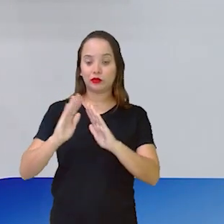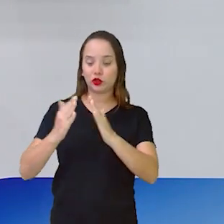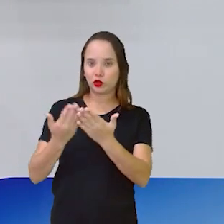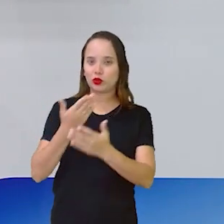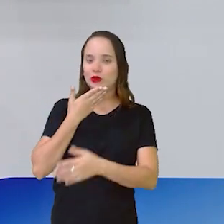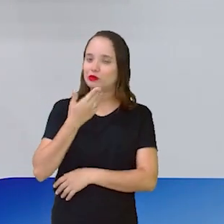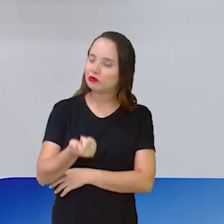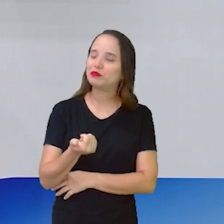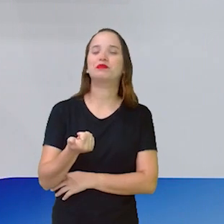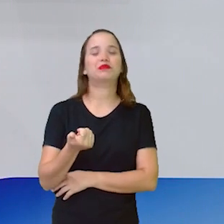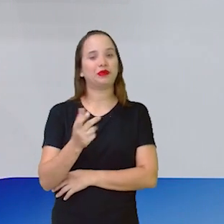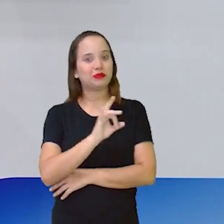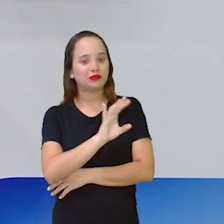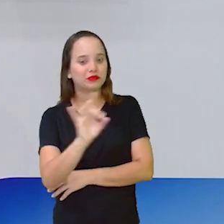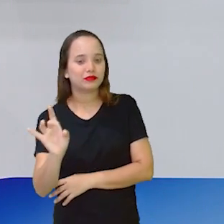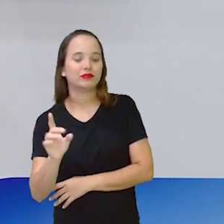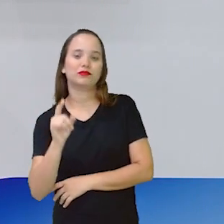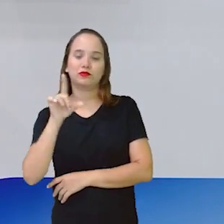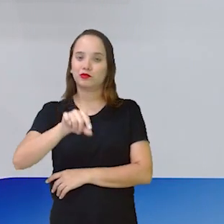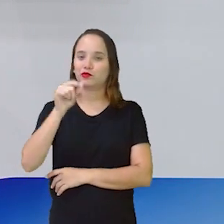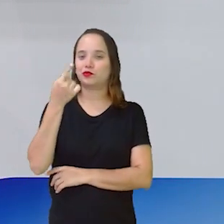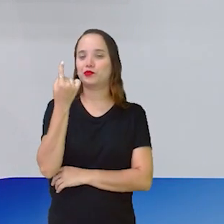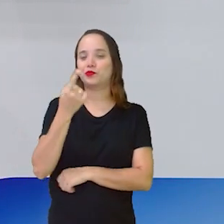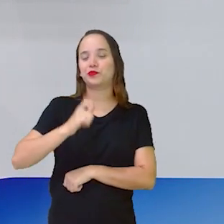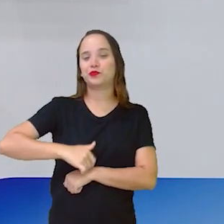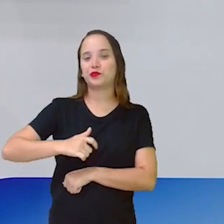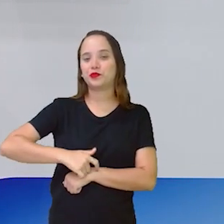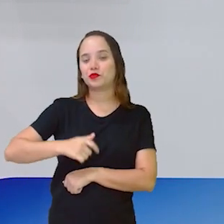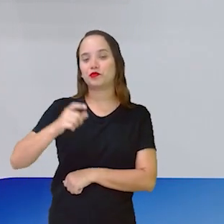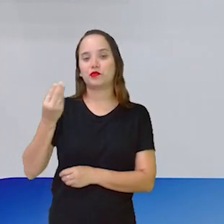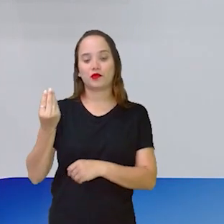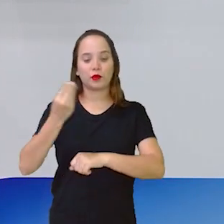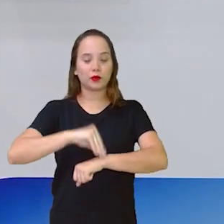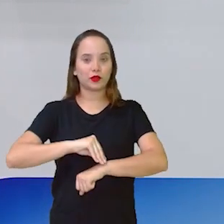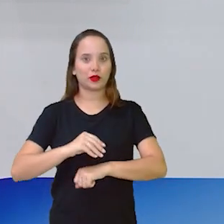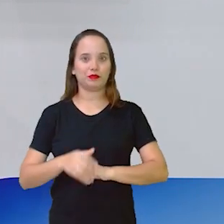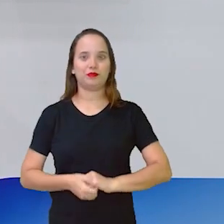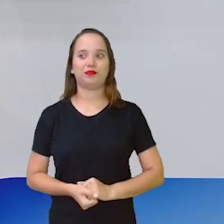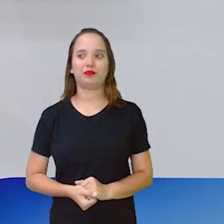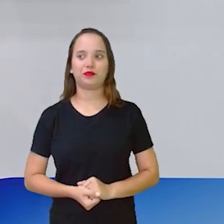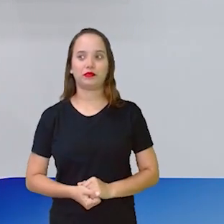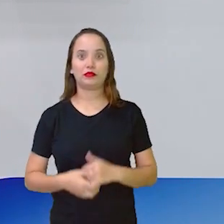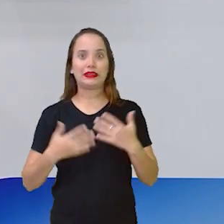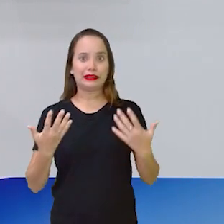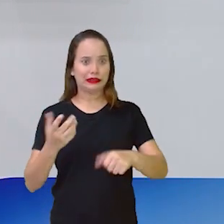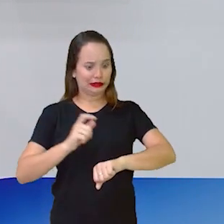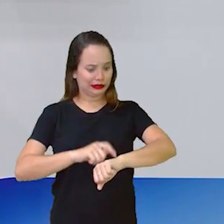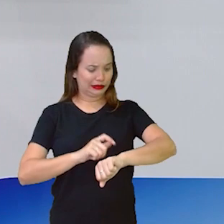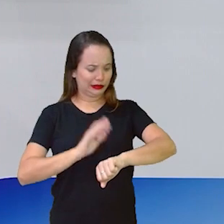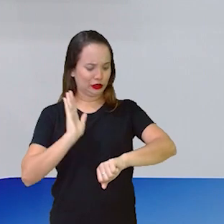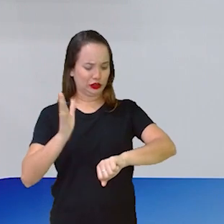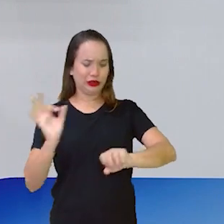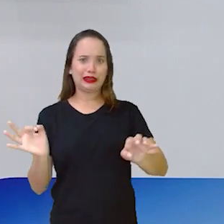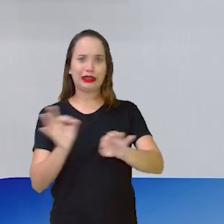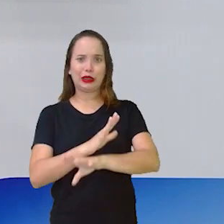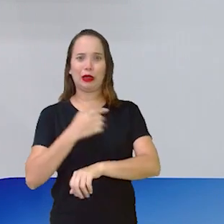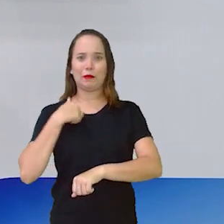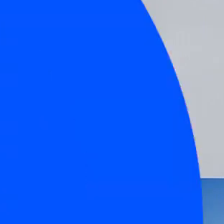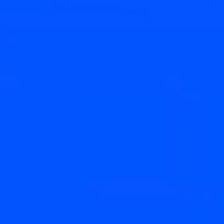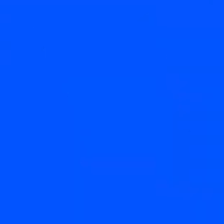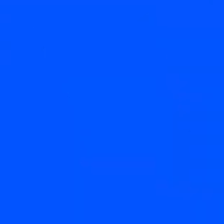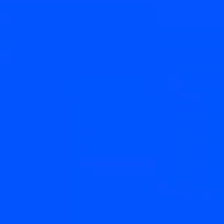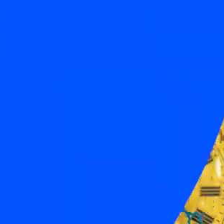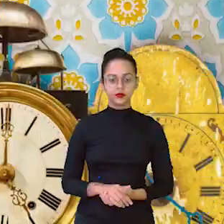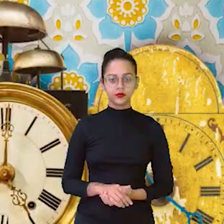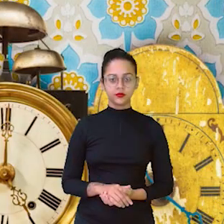melhor ainda. Cada um escolhe uma hora para colocar no seu relógio. Ah, ih, já deu meu tempo. Vou indo, gente.